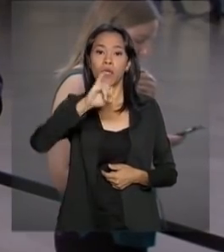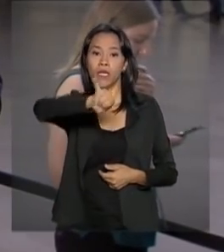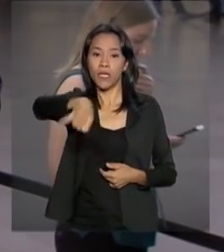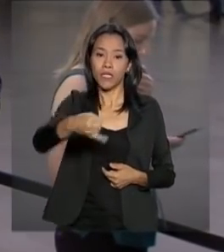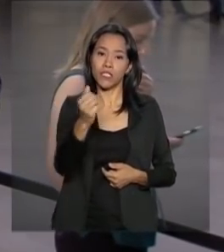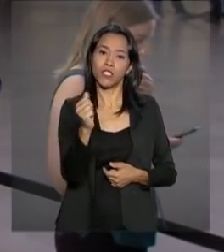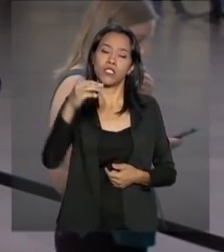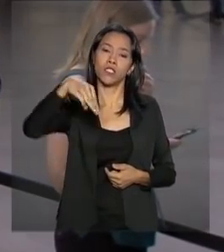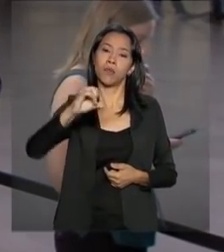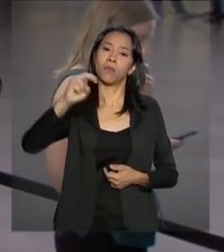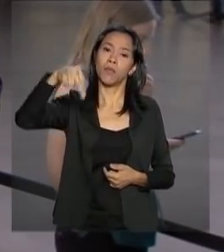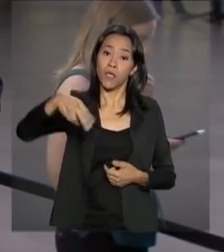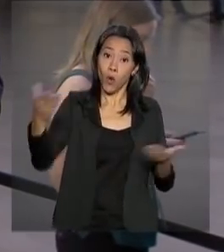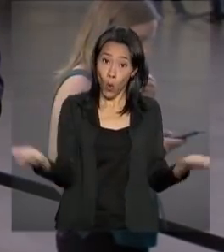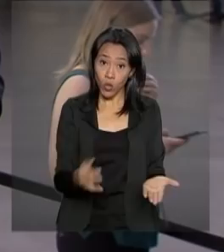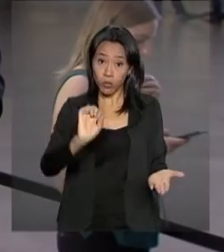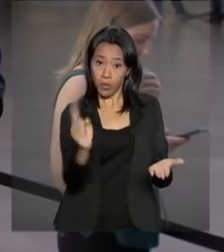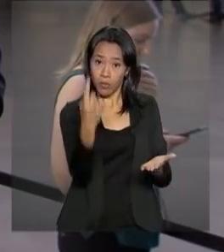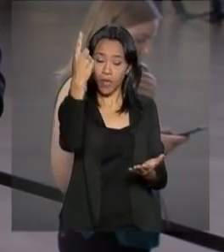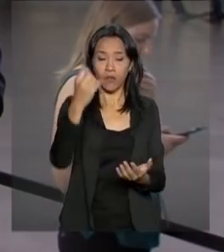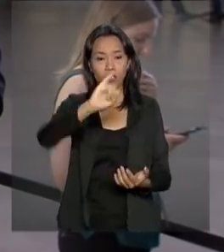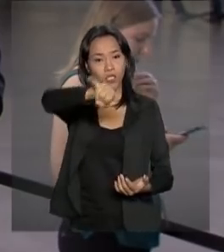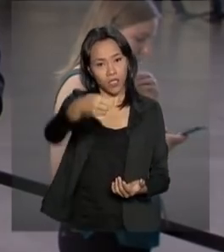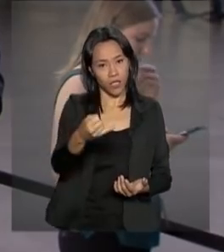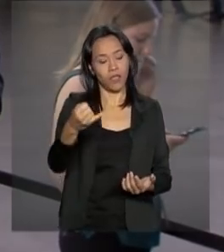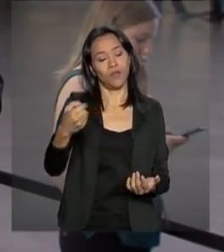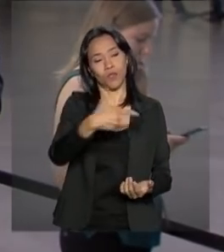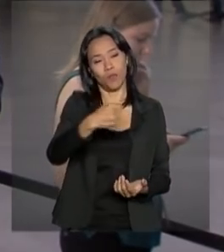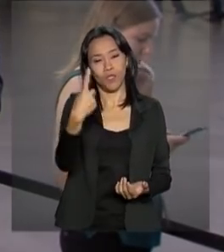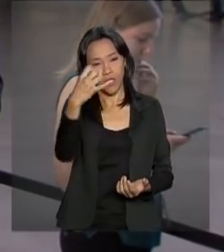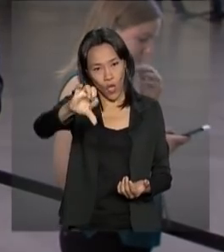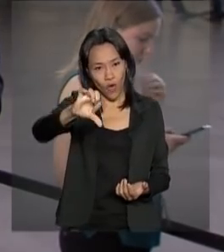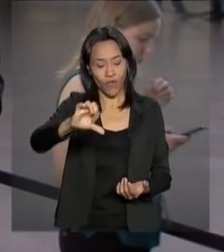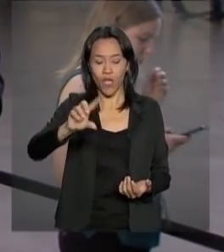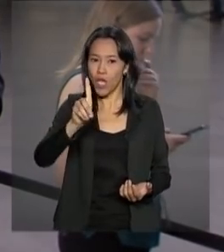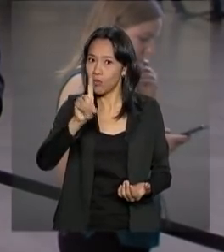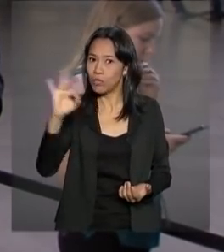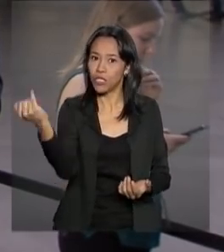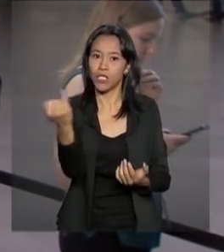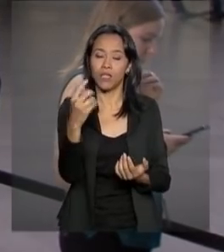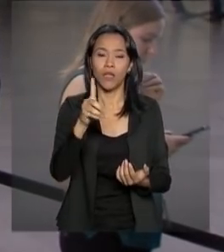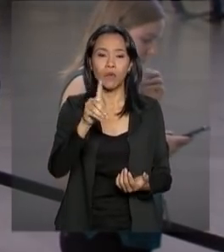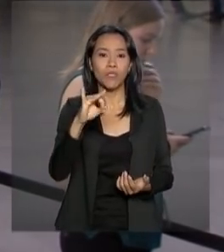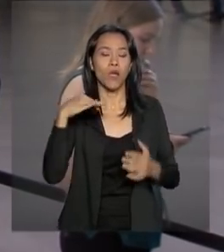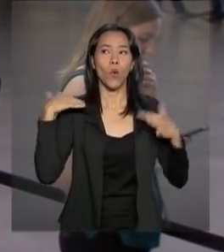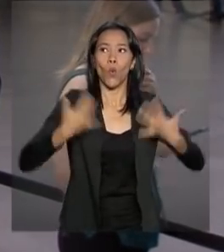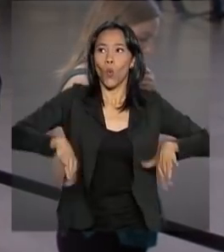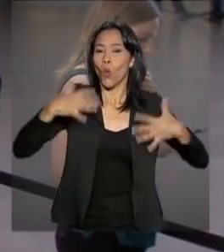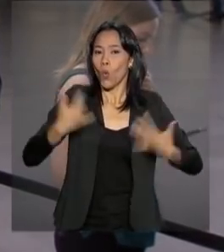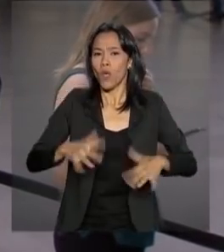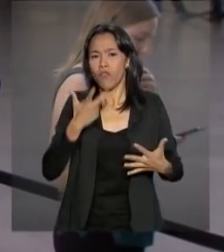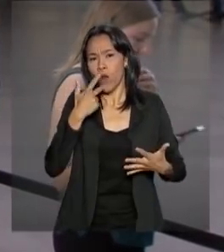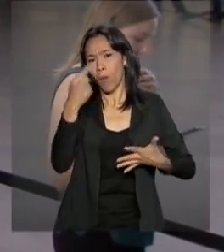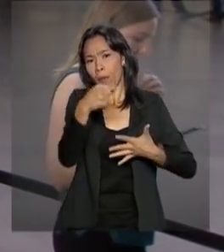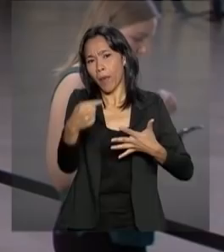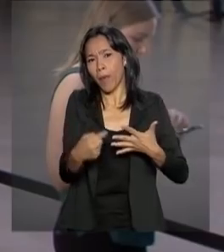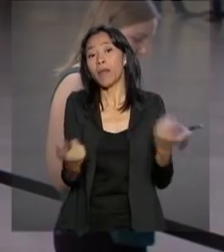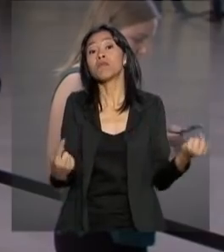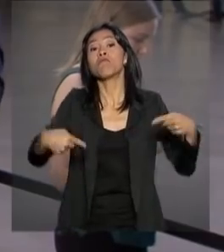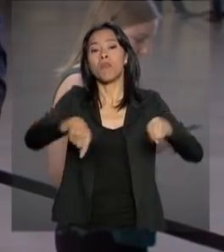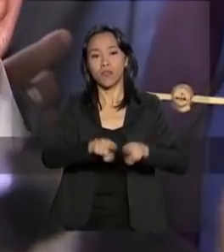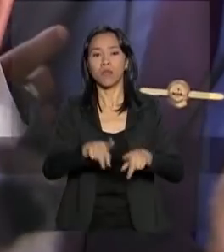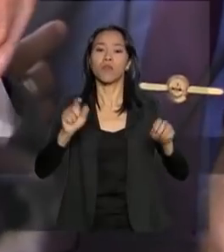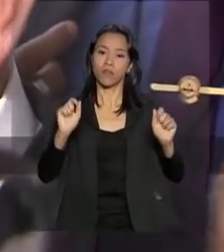Ele falou que hoje, 1º de janeiro de 2019, é um grande dia. E citou parcerias que podem ser firmadas com o governo